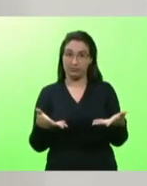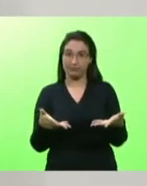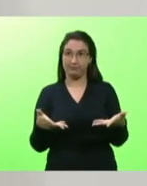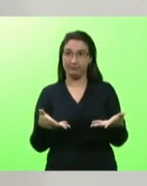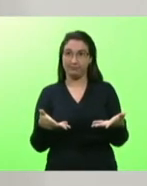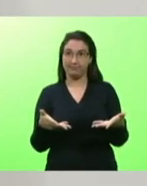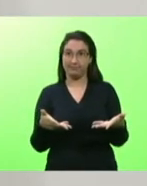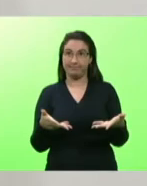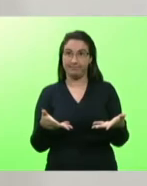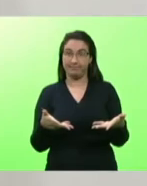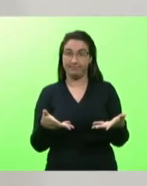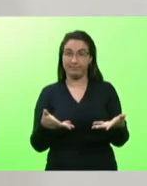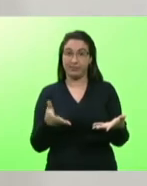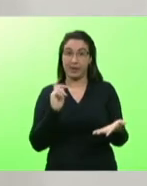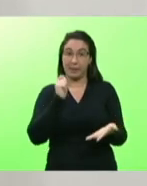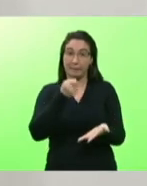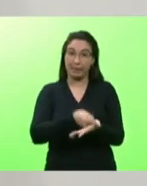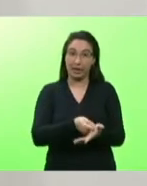para poder pagar